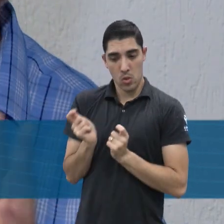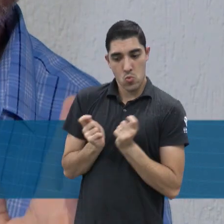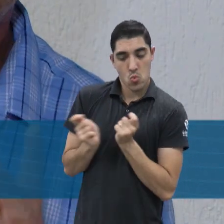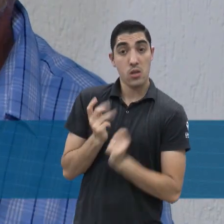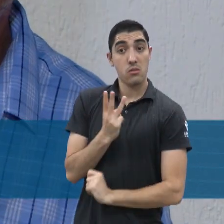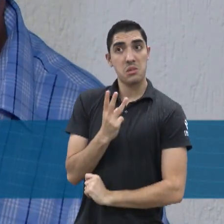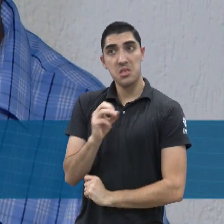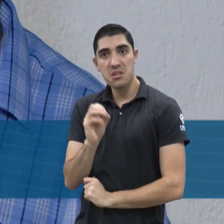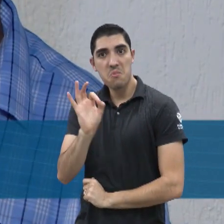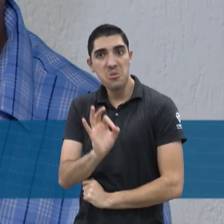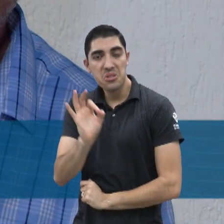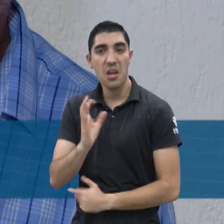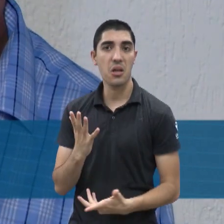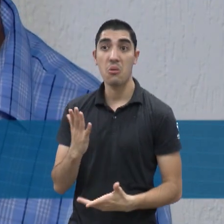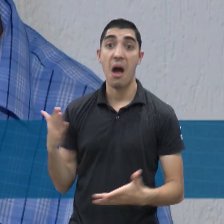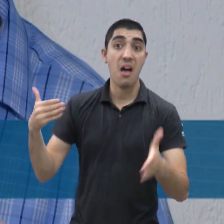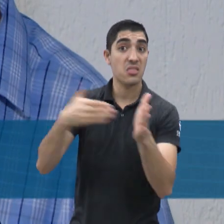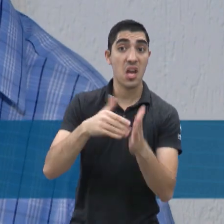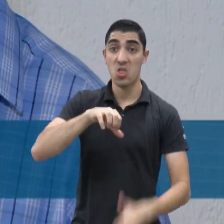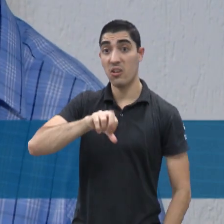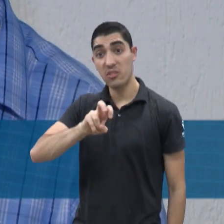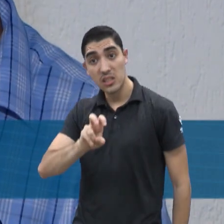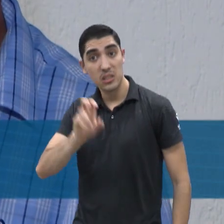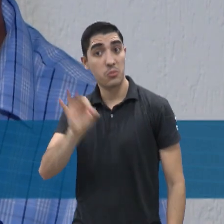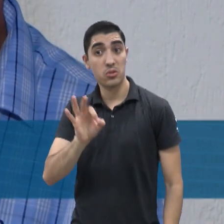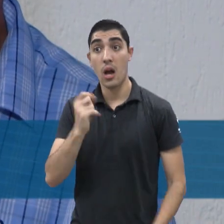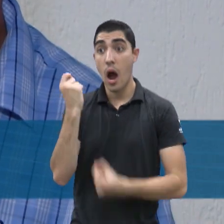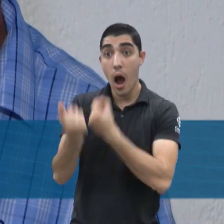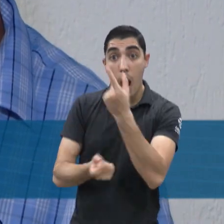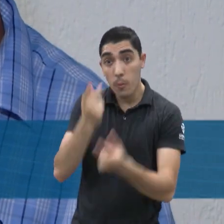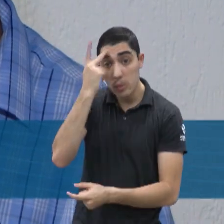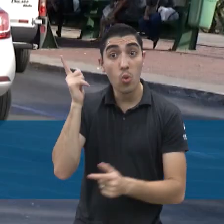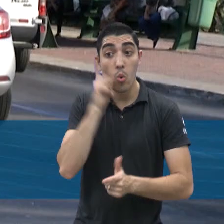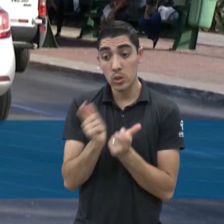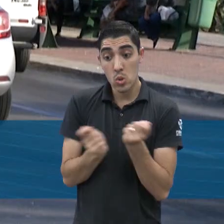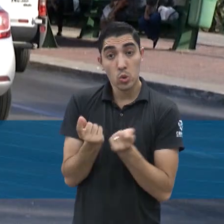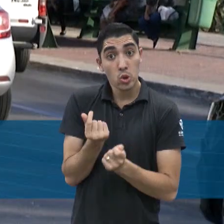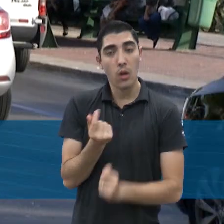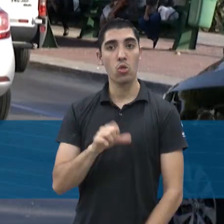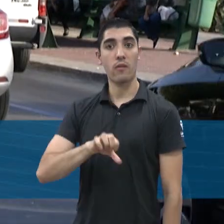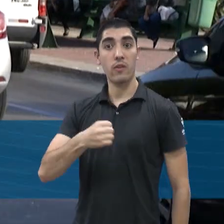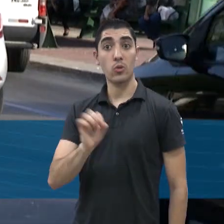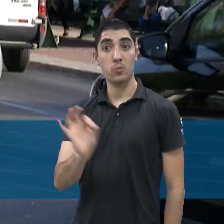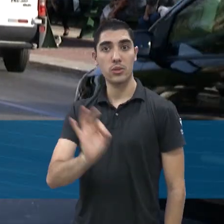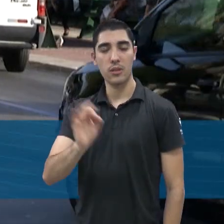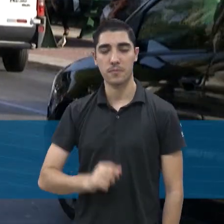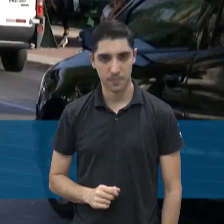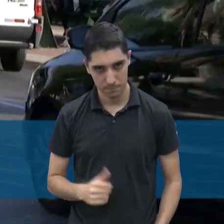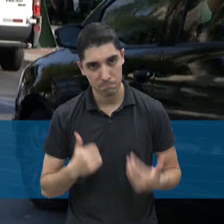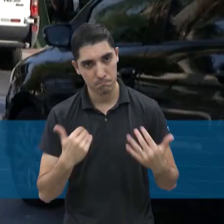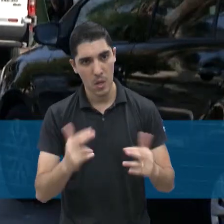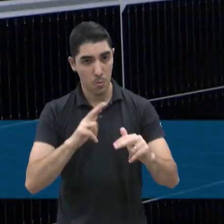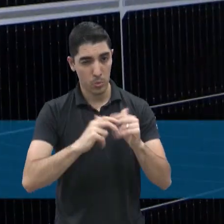e vão até 95%, em alguns casos chegam até 98%, que a gente já chegou a ver. Com o acelerado desenvolvimento do